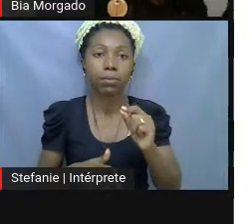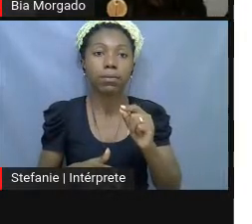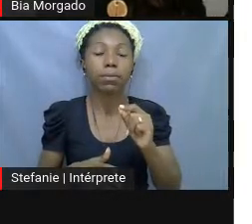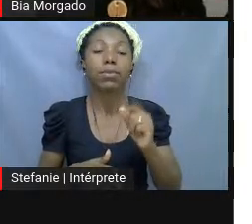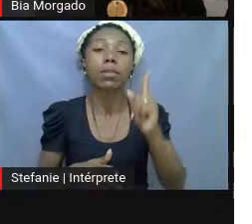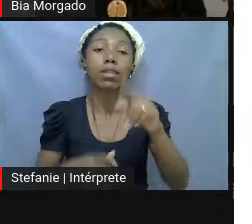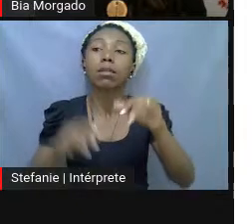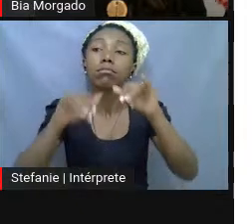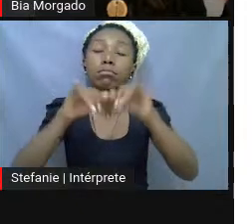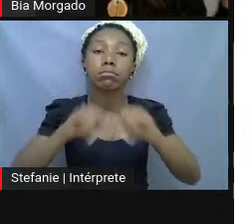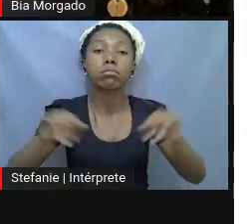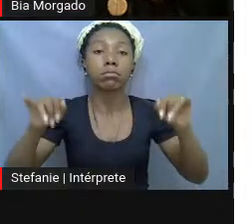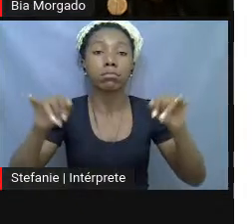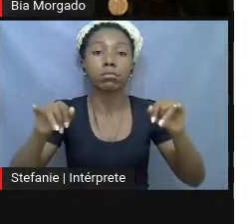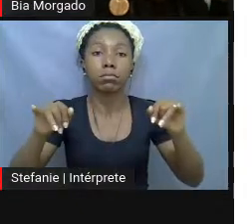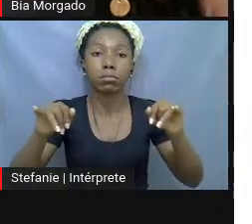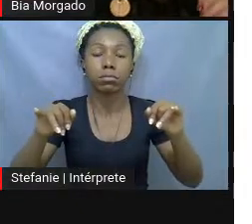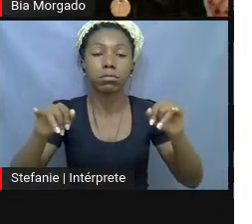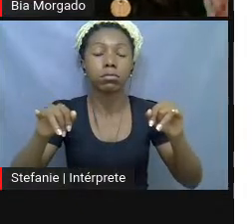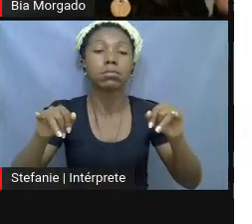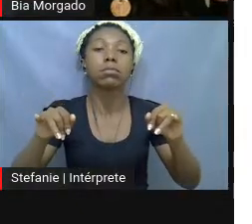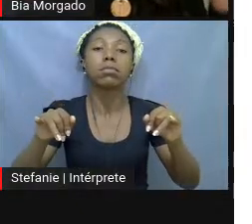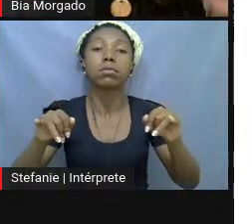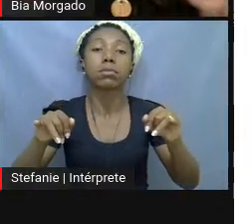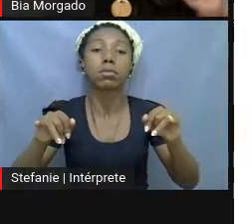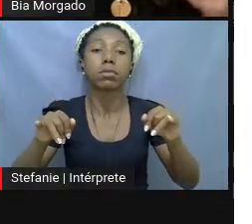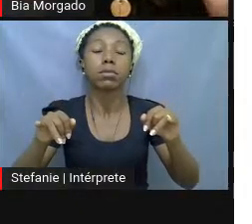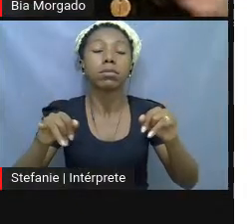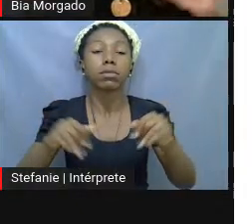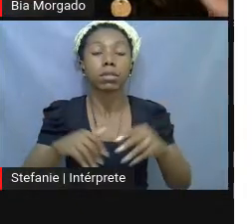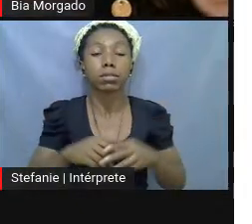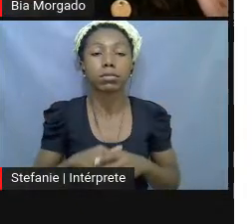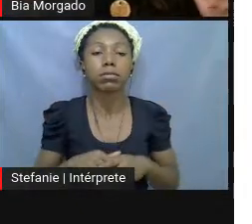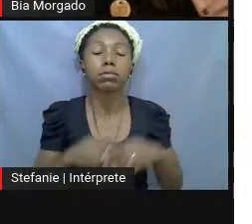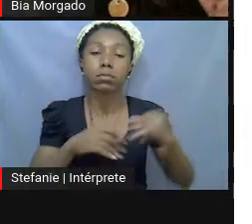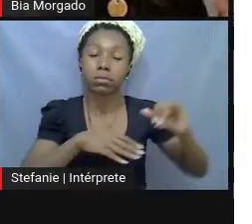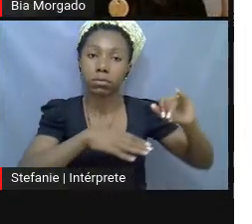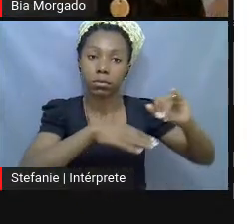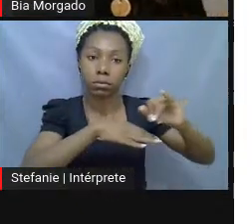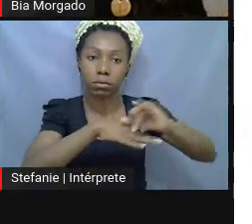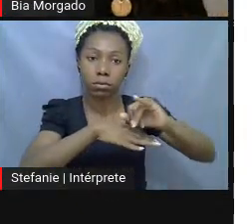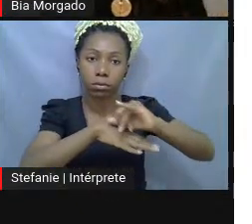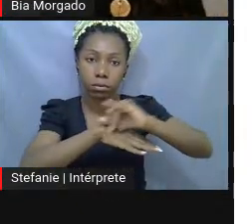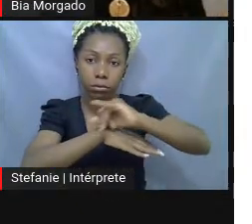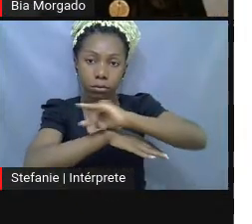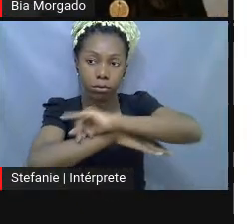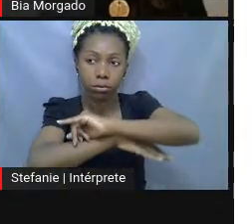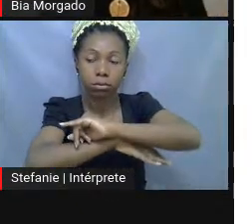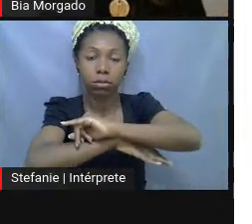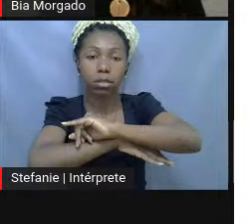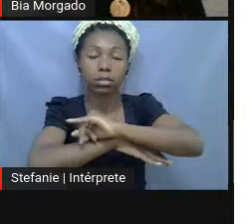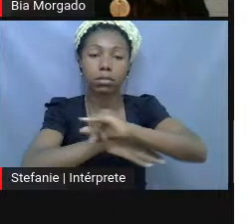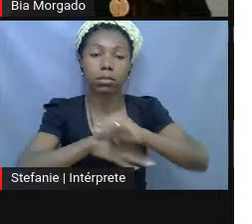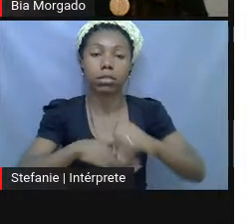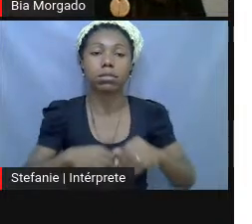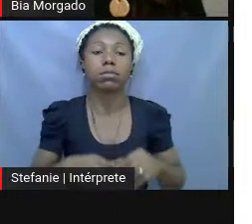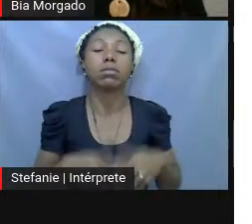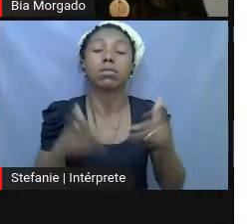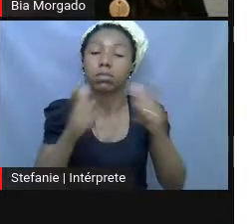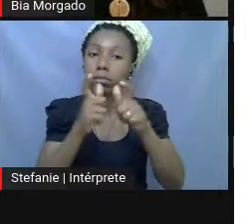as manifestações ambientais, as exposições, entre aspas, em que ele tinha participado, ou na maioria, inclusive,